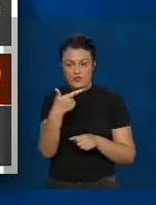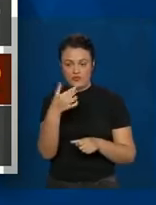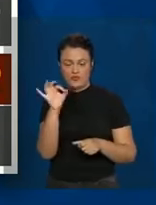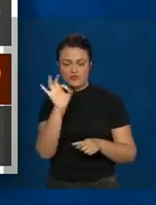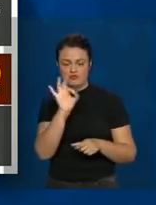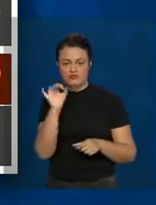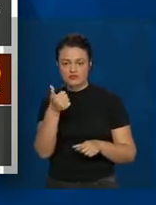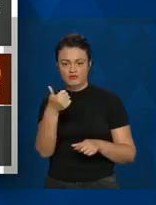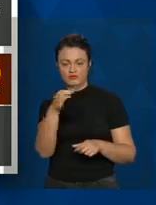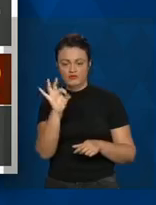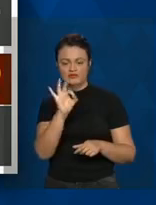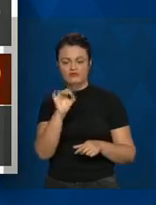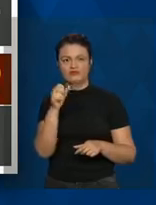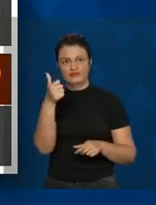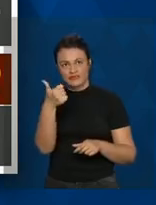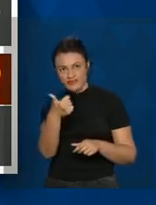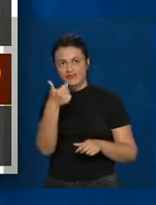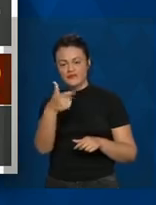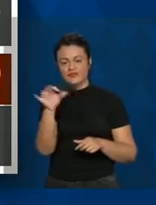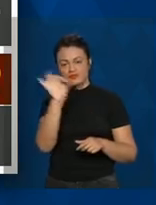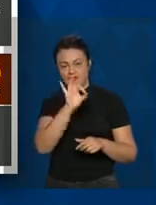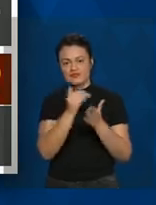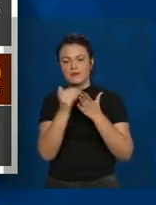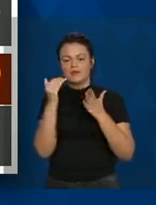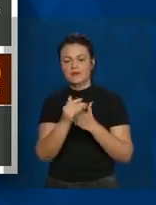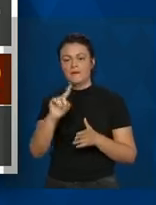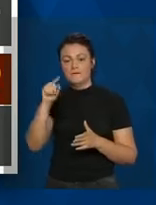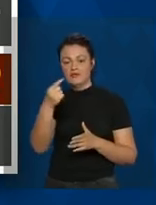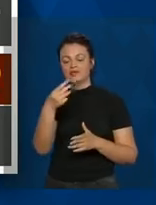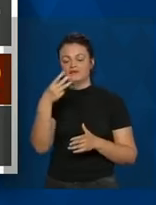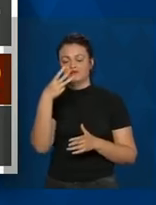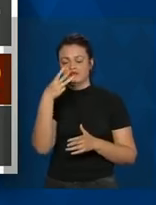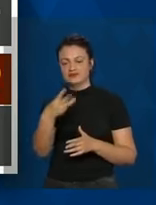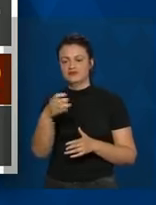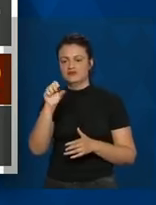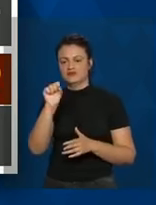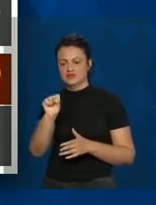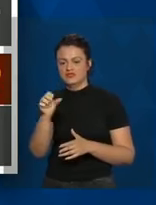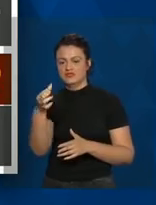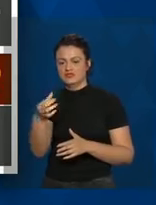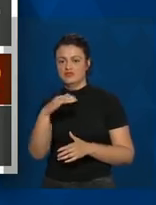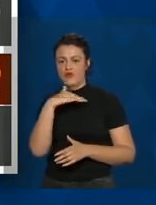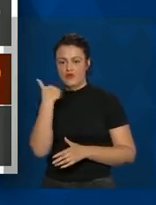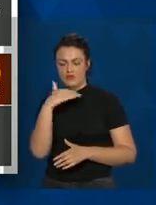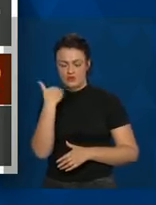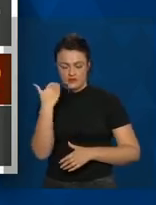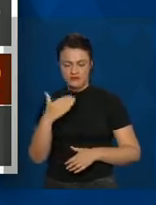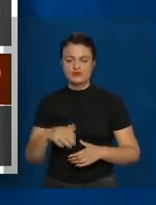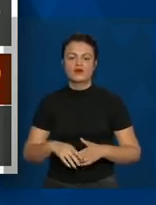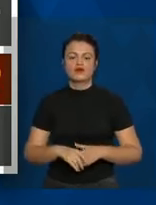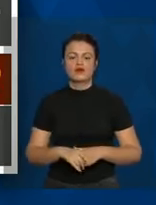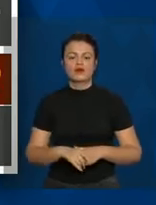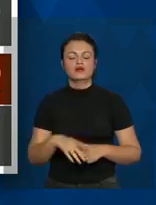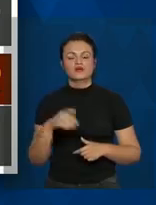1.736 óbitos das 6,1% de letalidade,